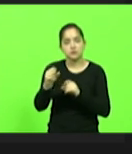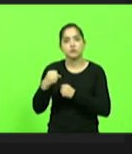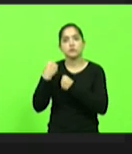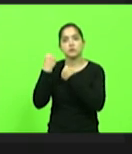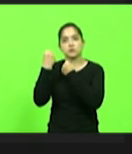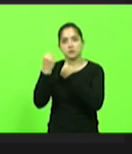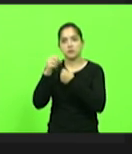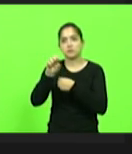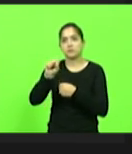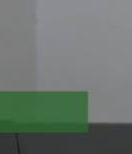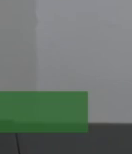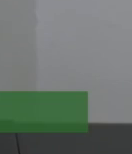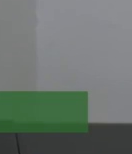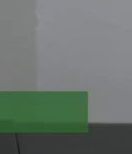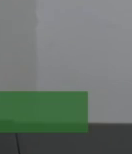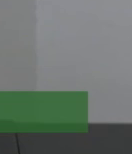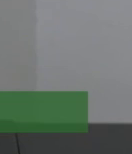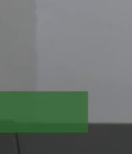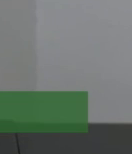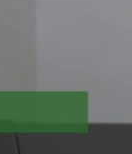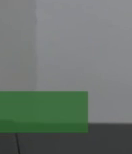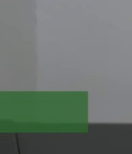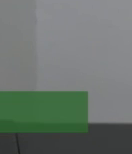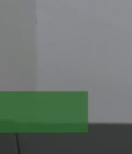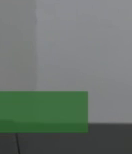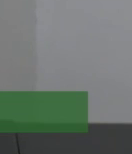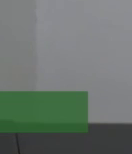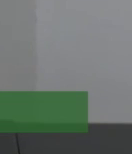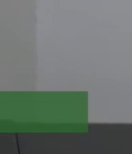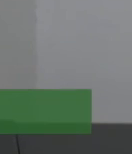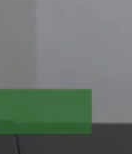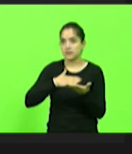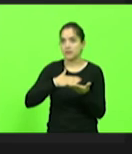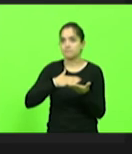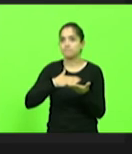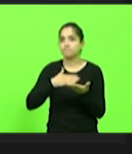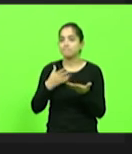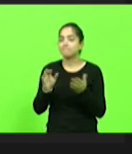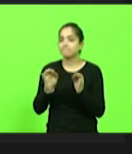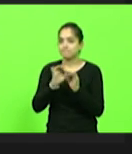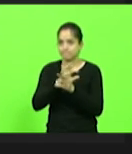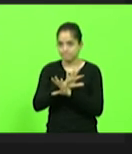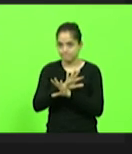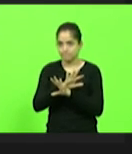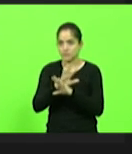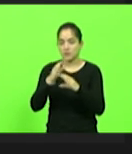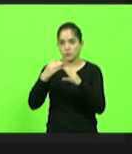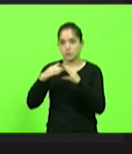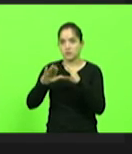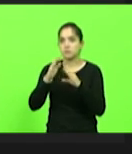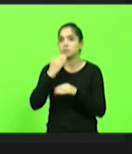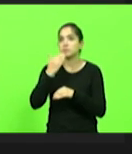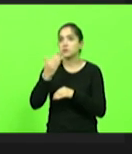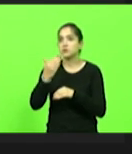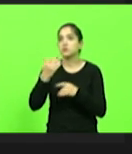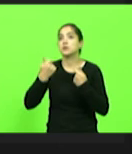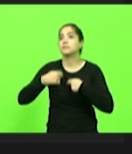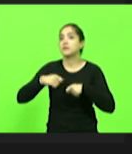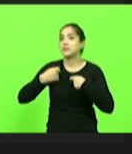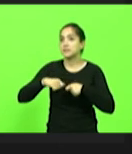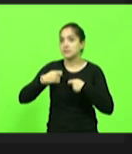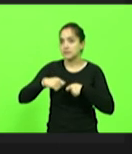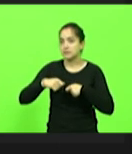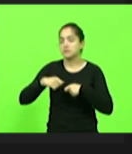encontro, a deputada Luciane Carminati definiu como encaminhamento os temas abordados durante a audiência pelos convidados, que serão enviados para a Secretaria de